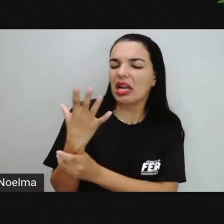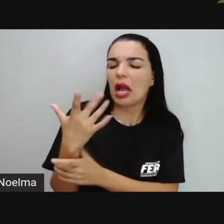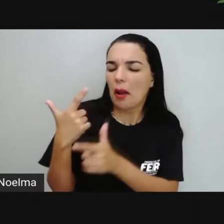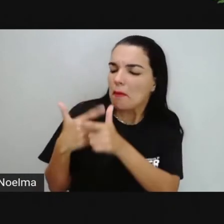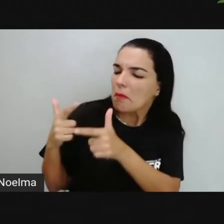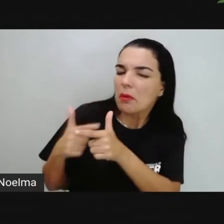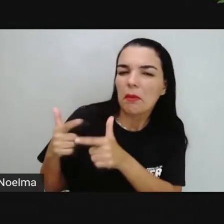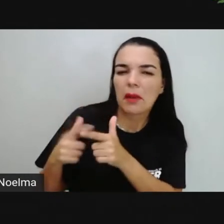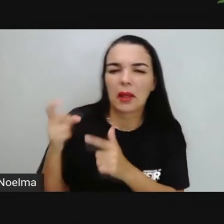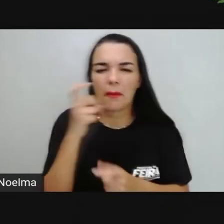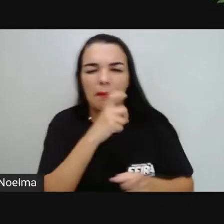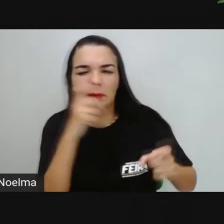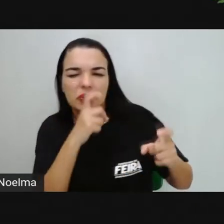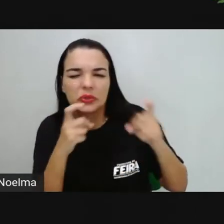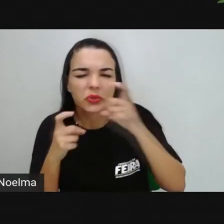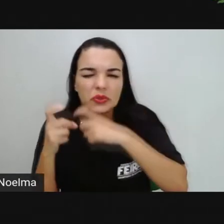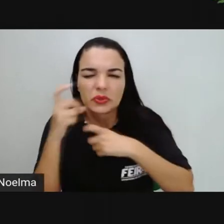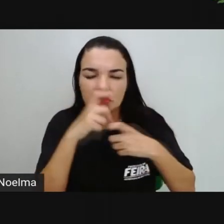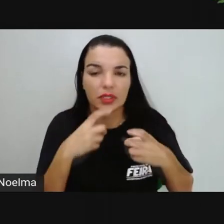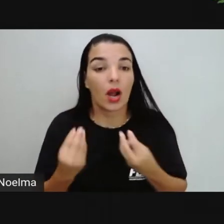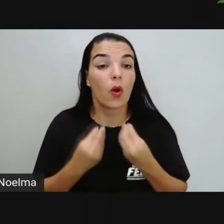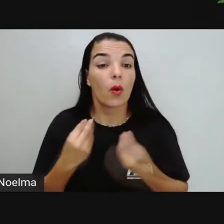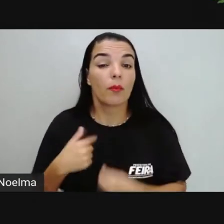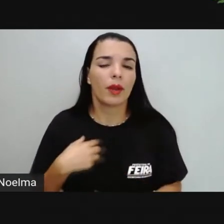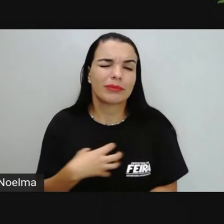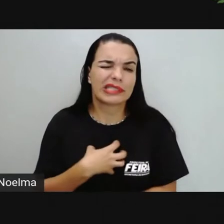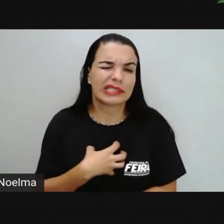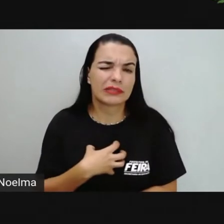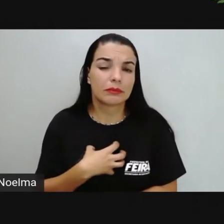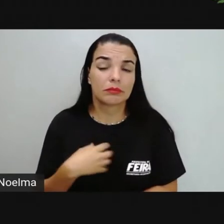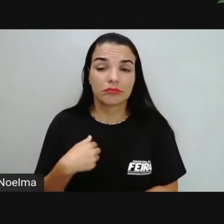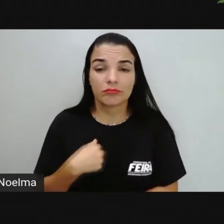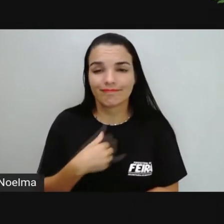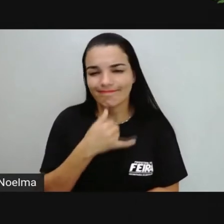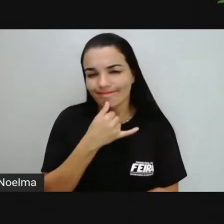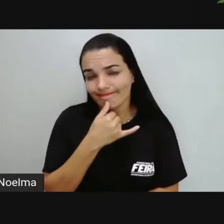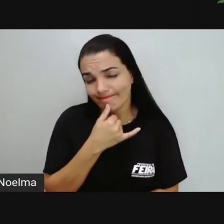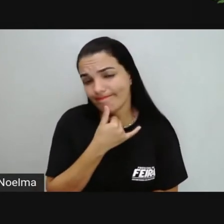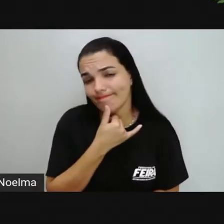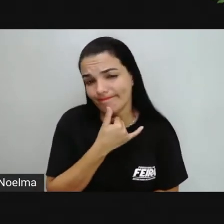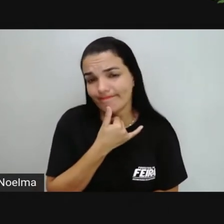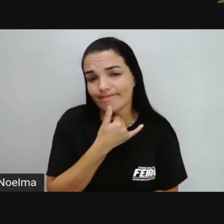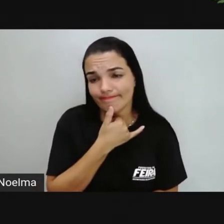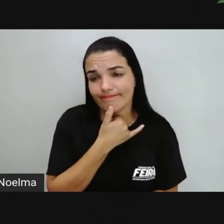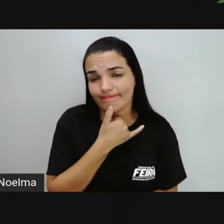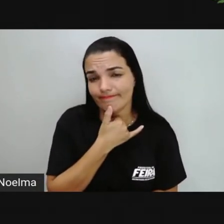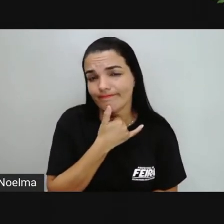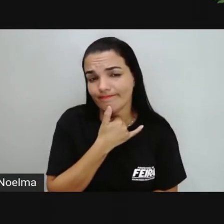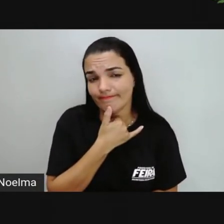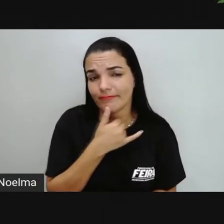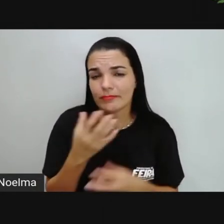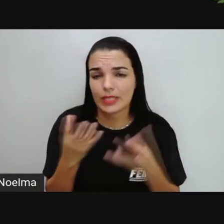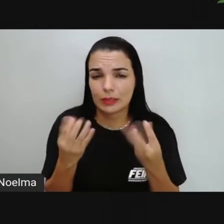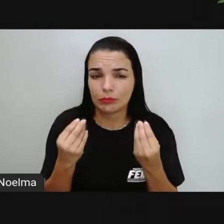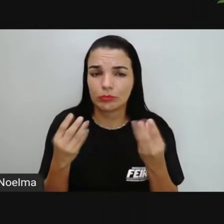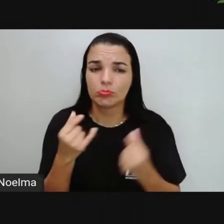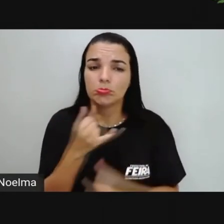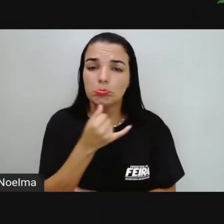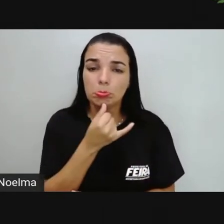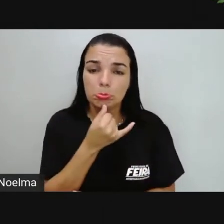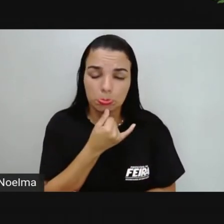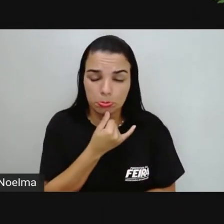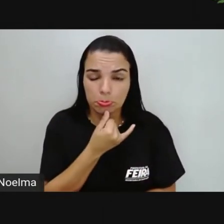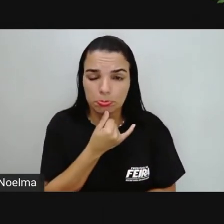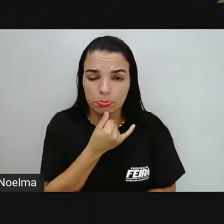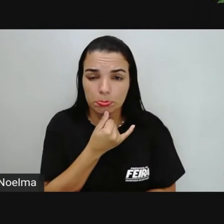comigo. Como me sinto? Eu me sinto, ó, muito triste. Muito triste, né?